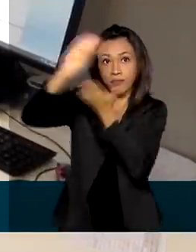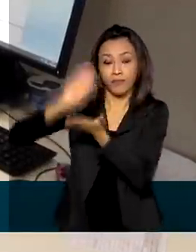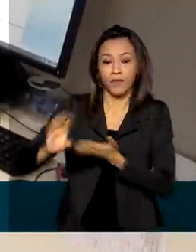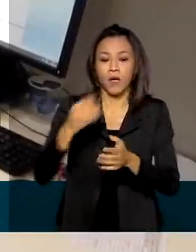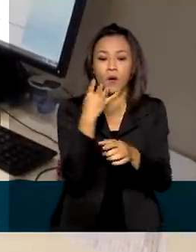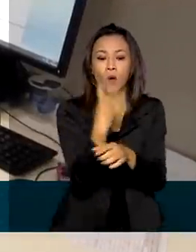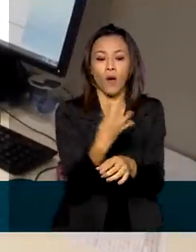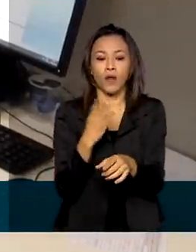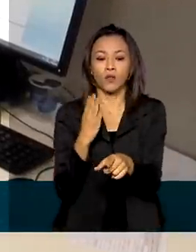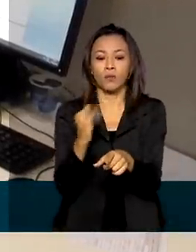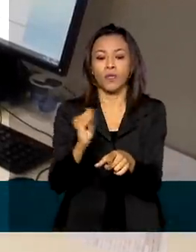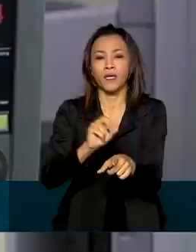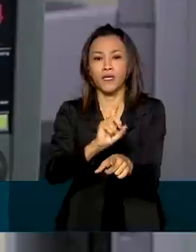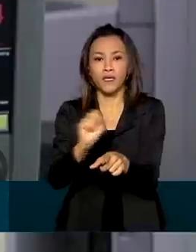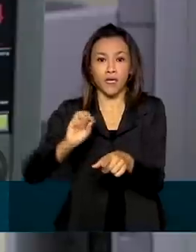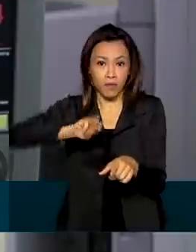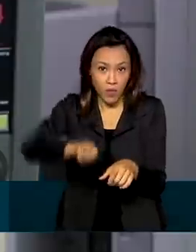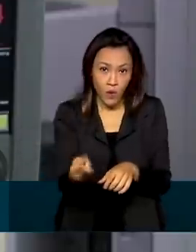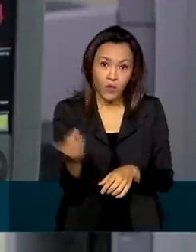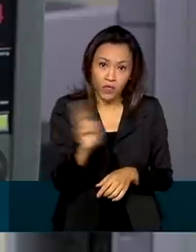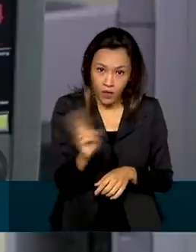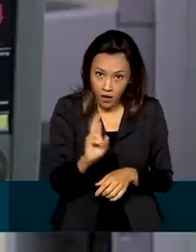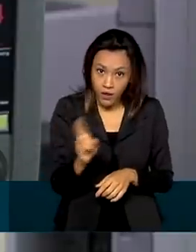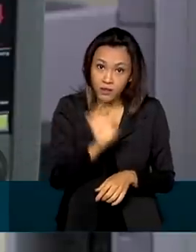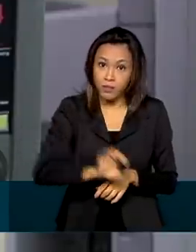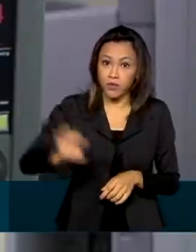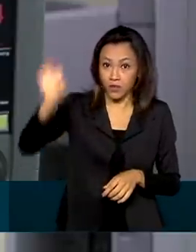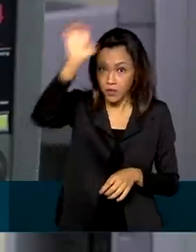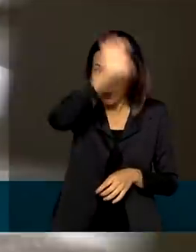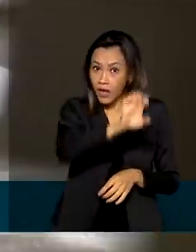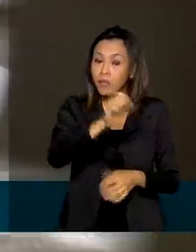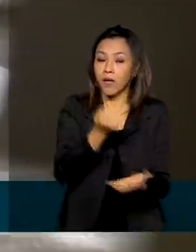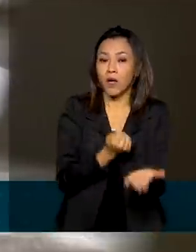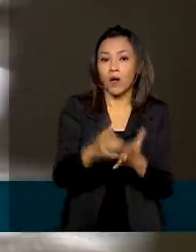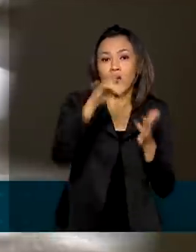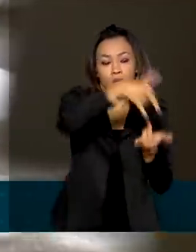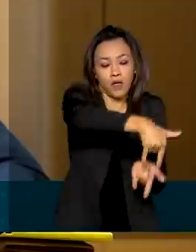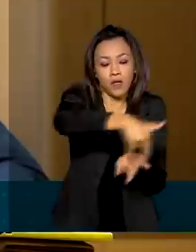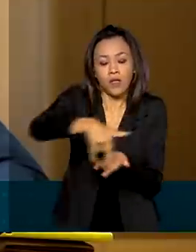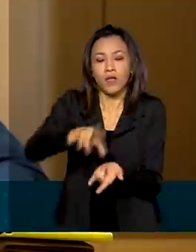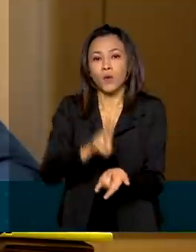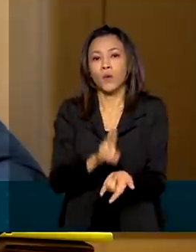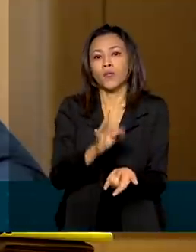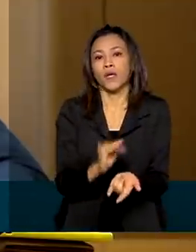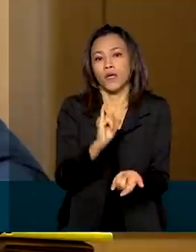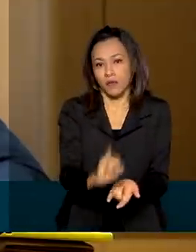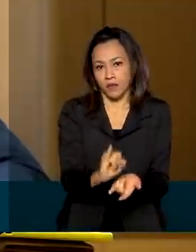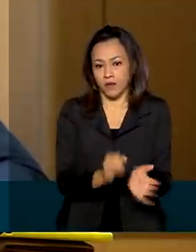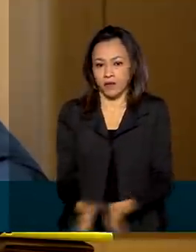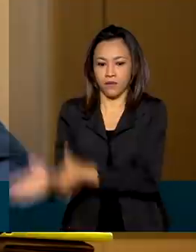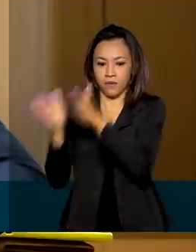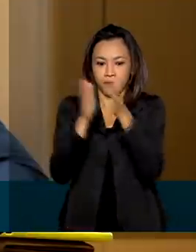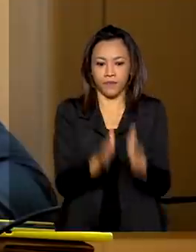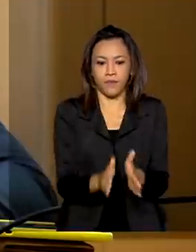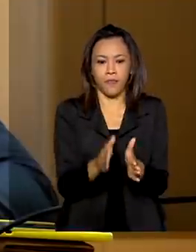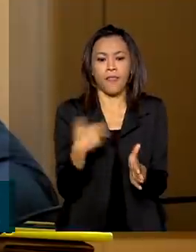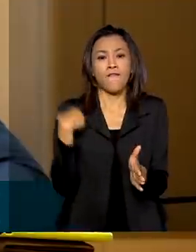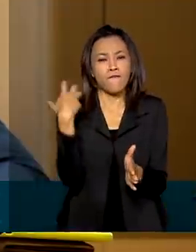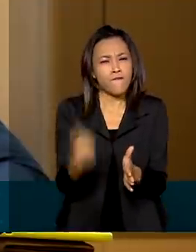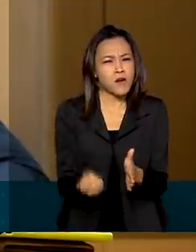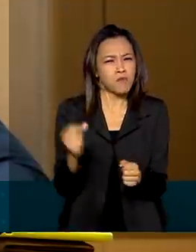,1 bilhões para o costeio de leitos de UTI em todo o país. Faremos quantas